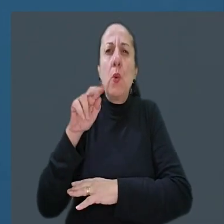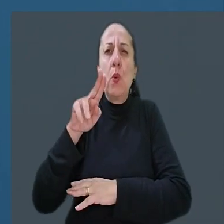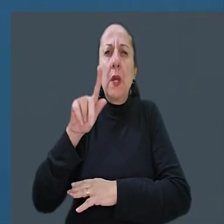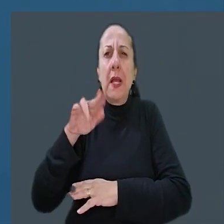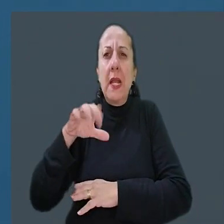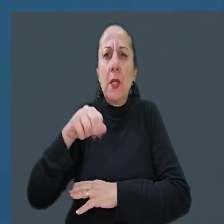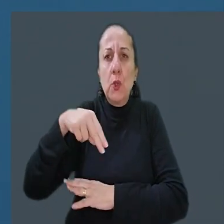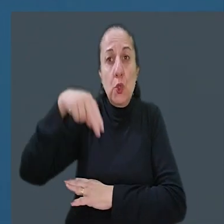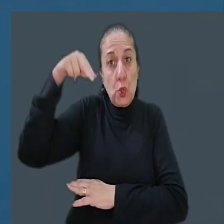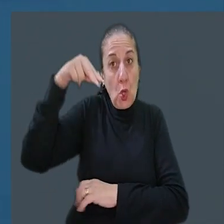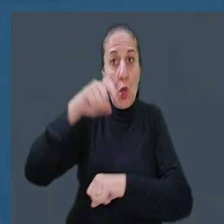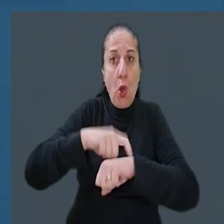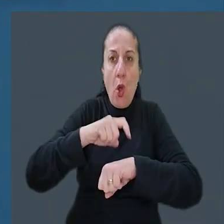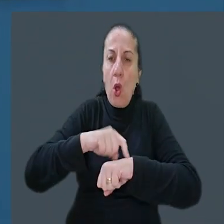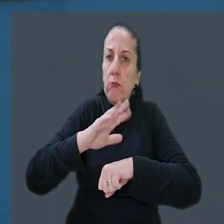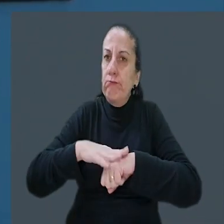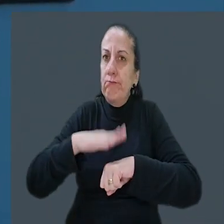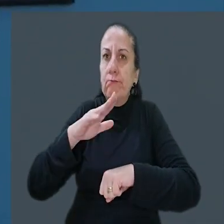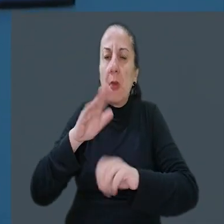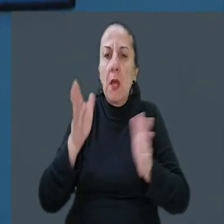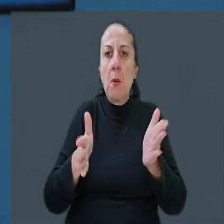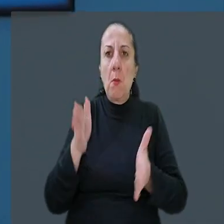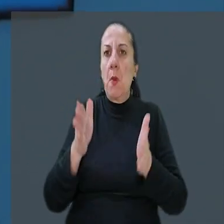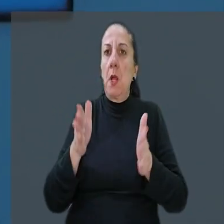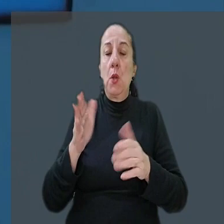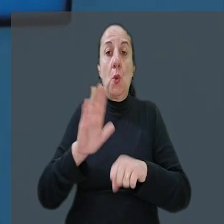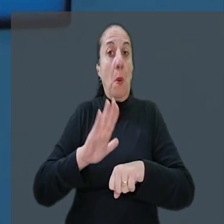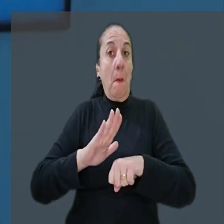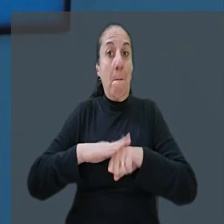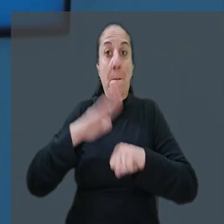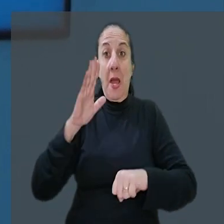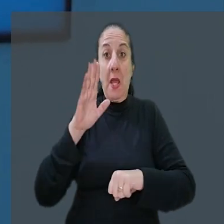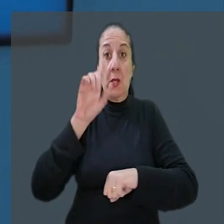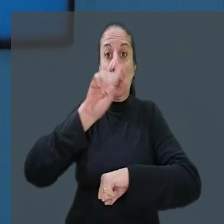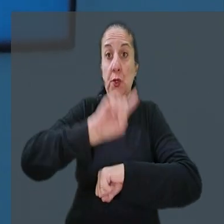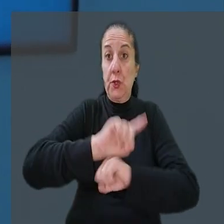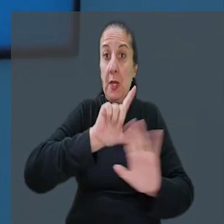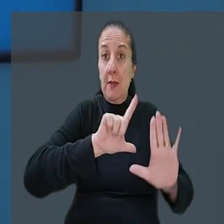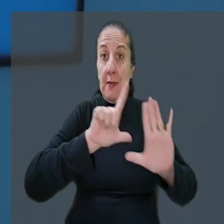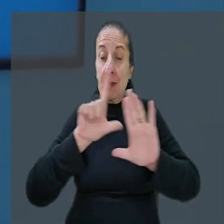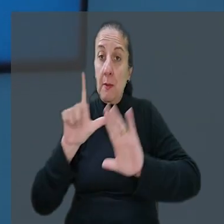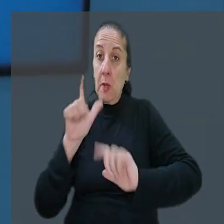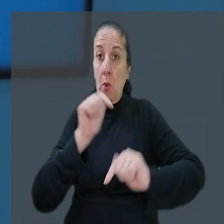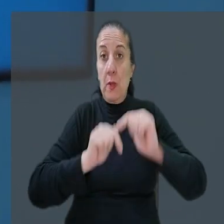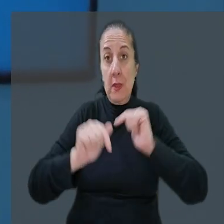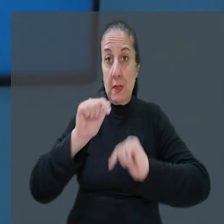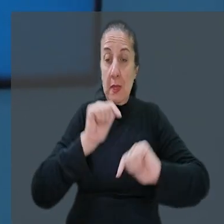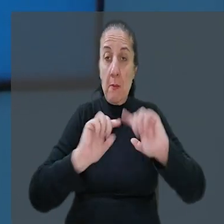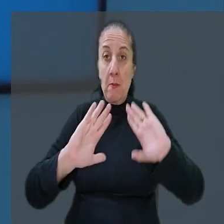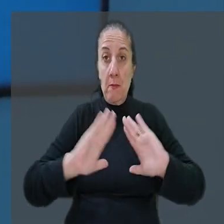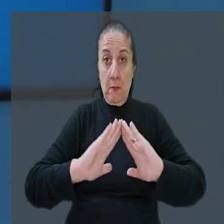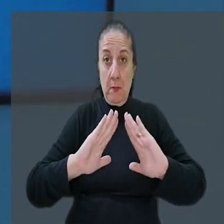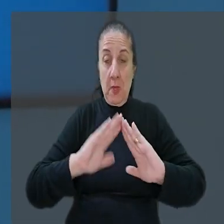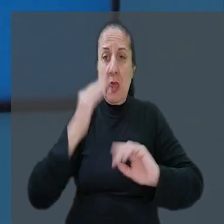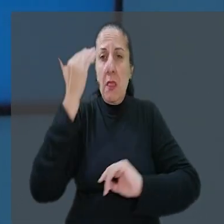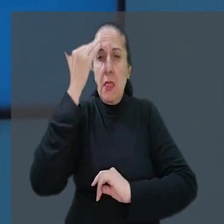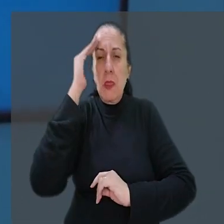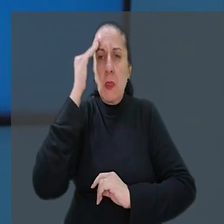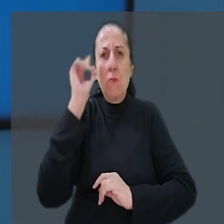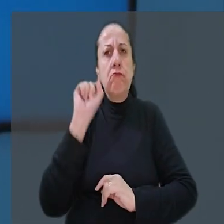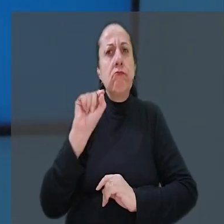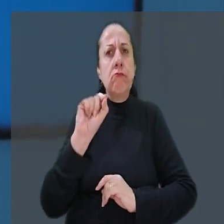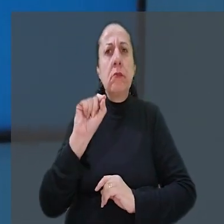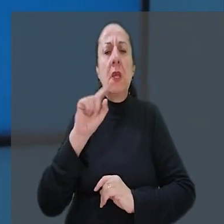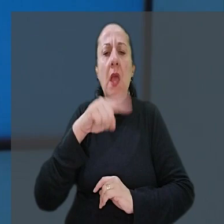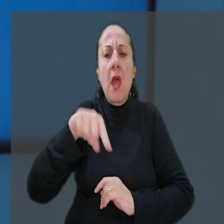de receberem horas extras pelo período que extrapolou os limites diário e semanal da jornada de empregado doméstico. O